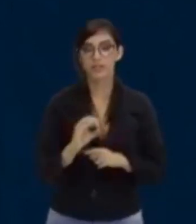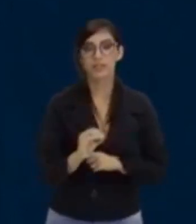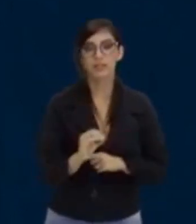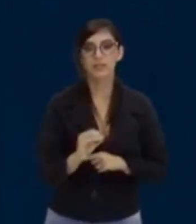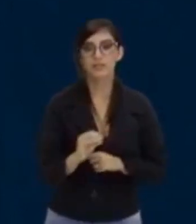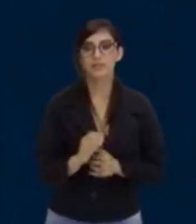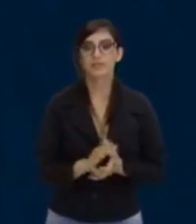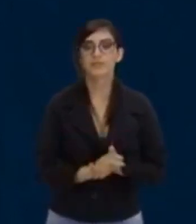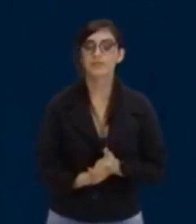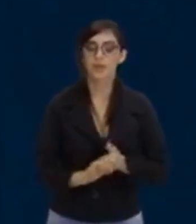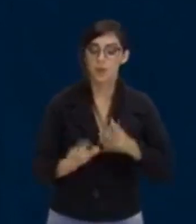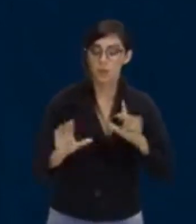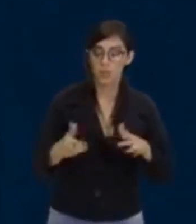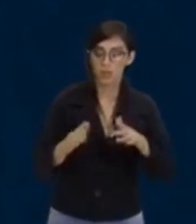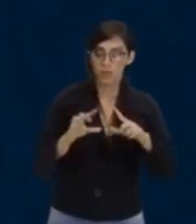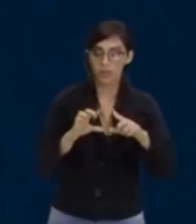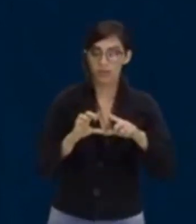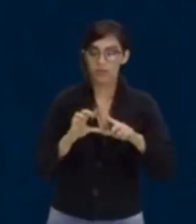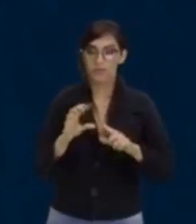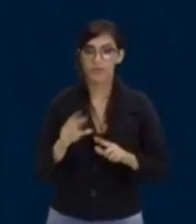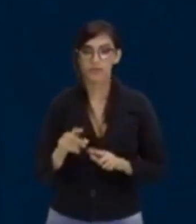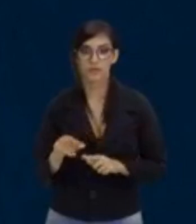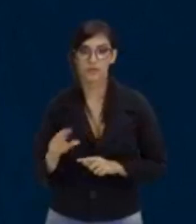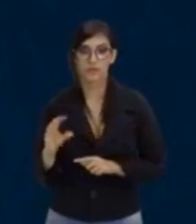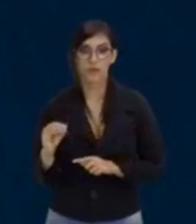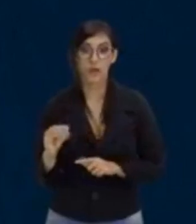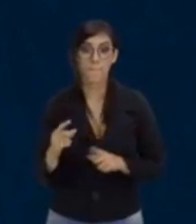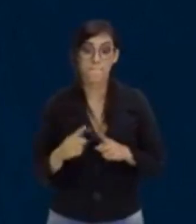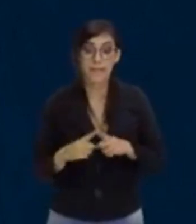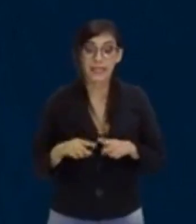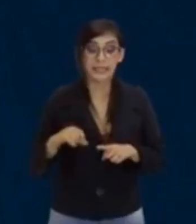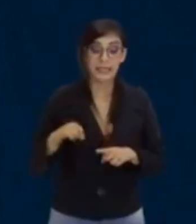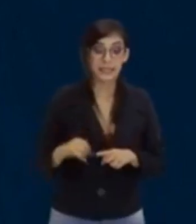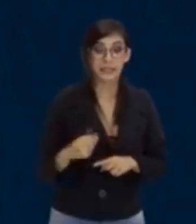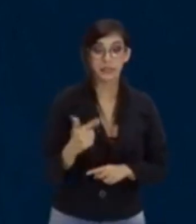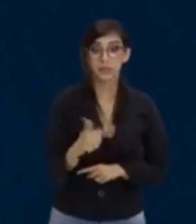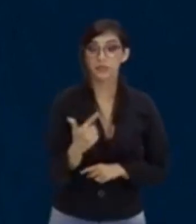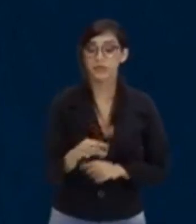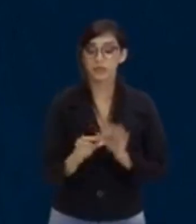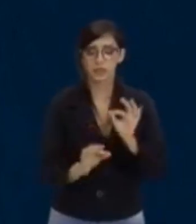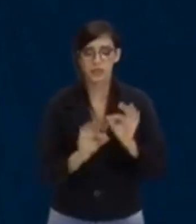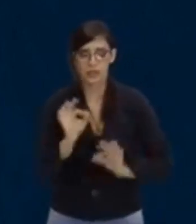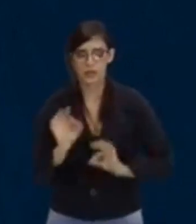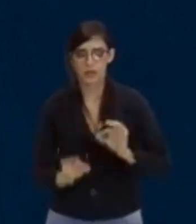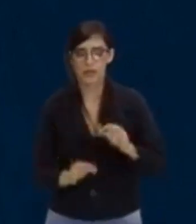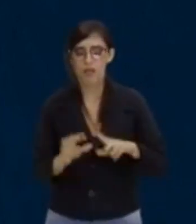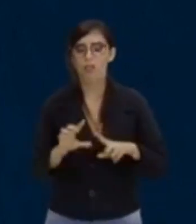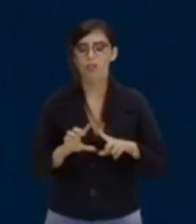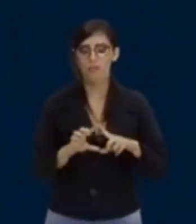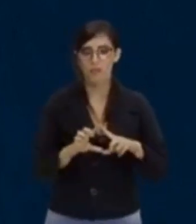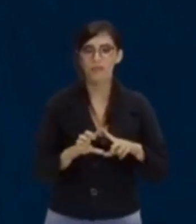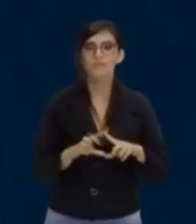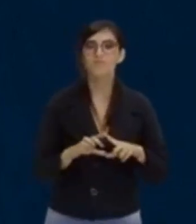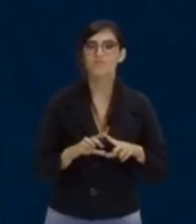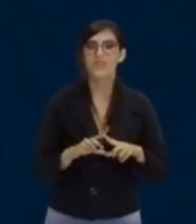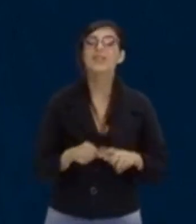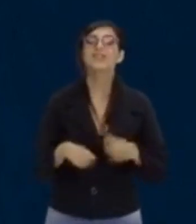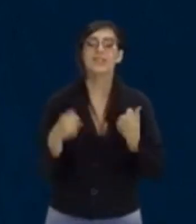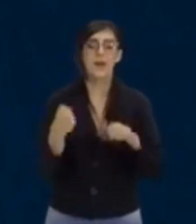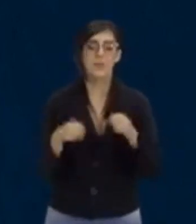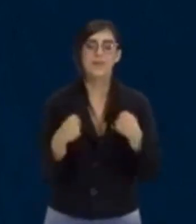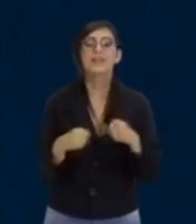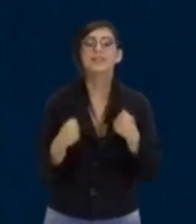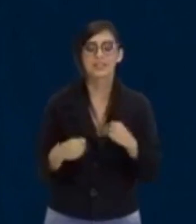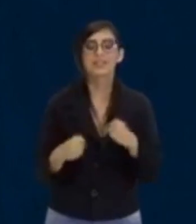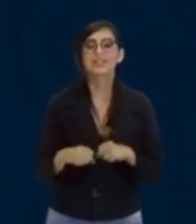ó. O nosso delta é zero. Mas se eu não tivesse calculado o delta ainda, teria que calcular ele de novo, tá? Teria que calcular